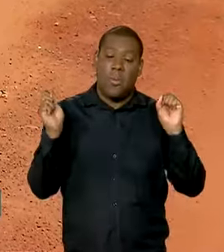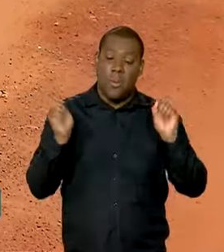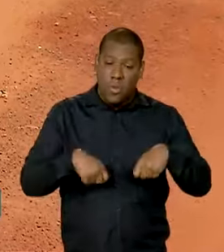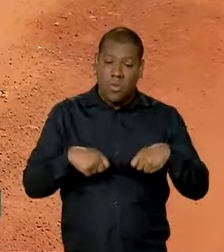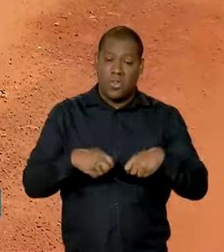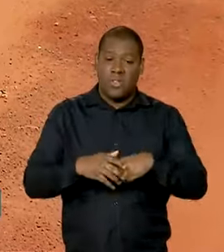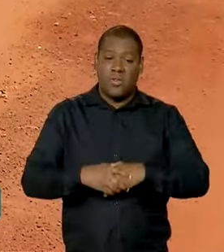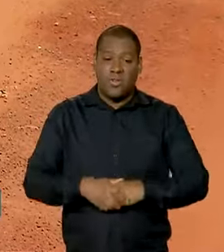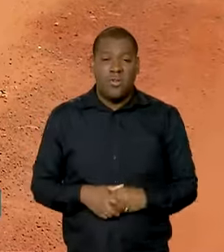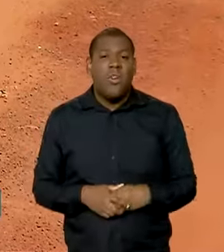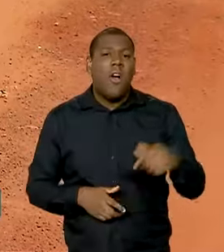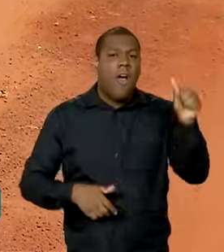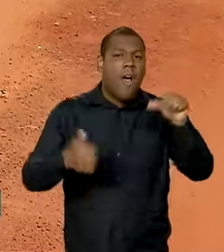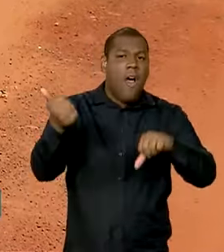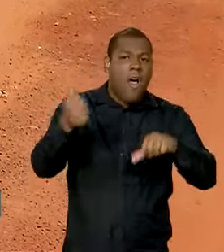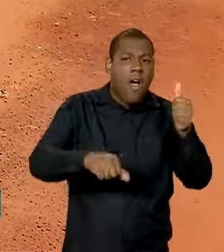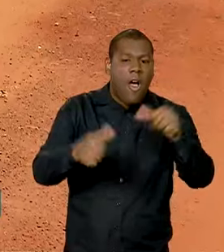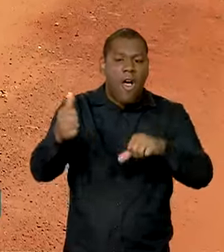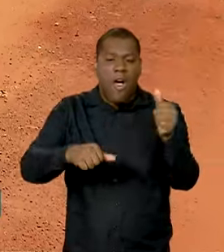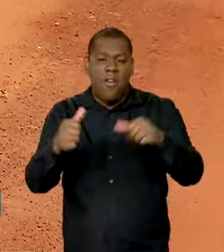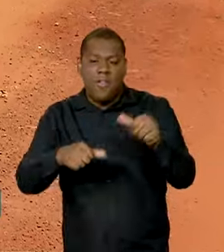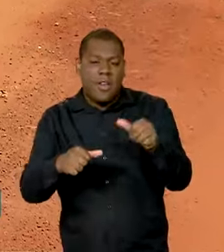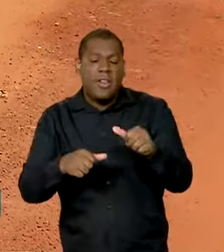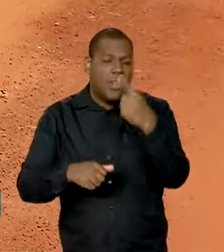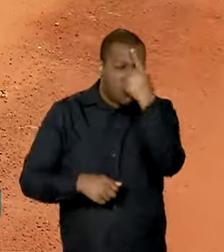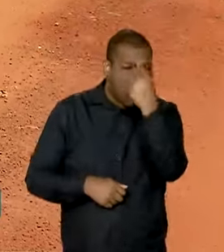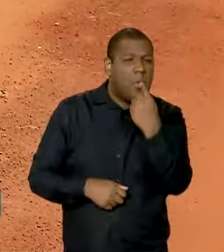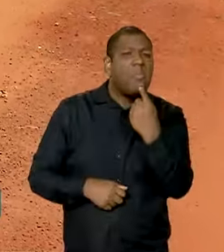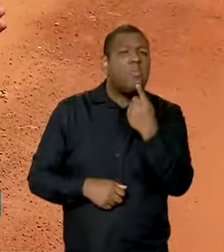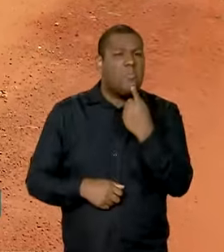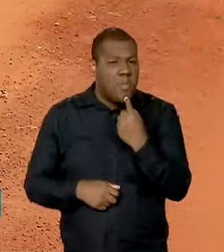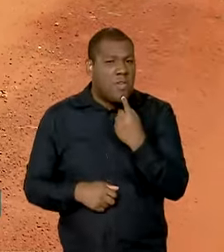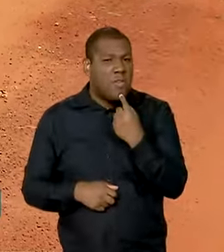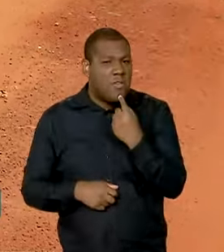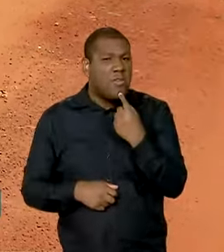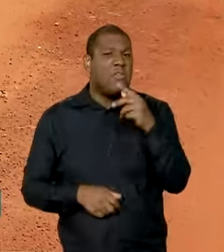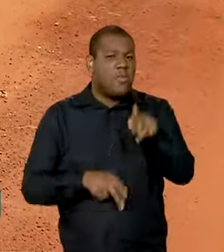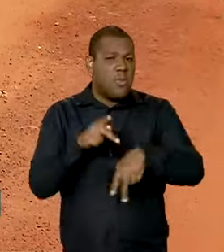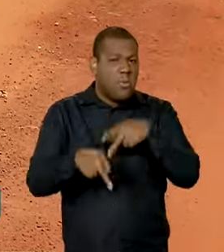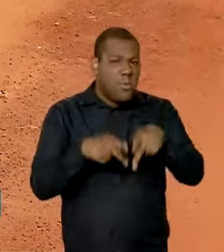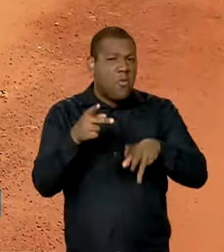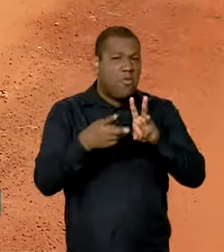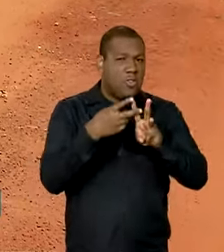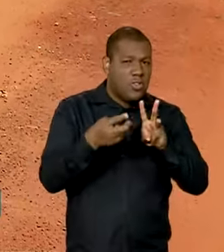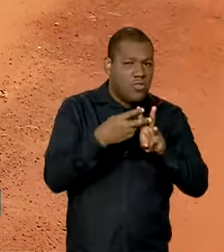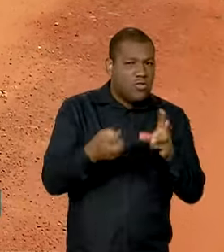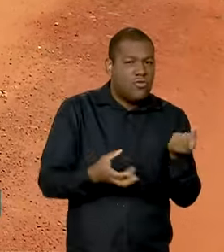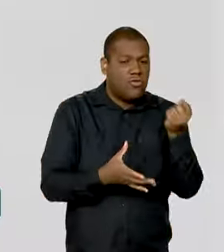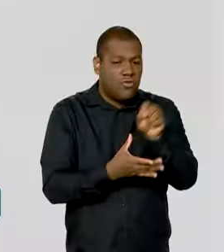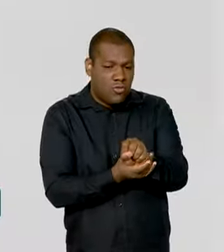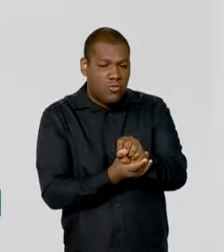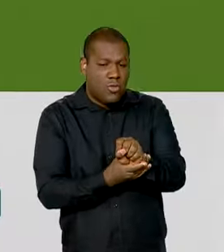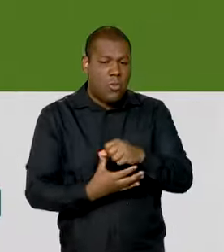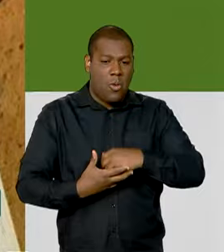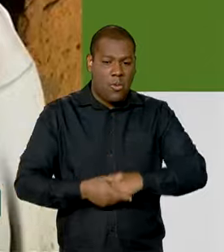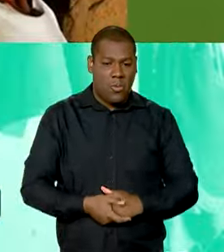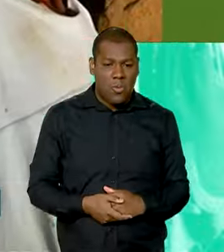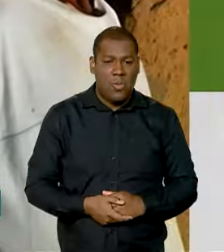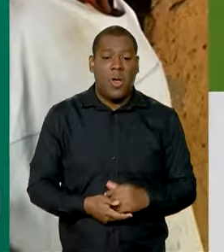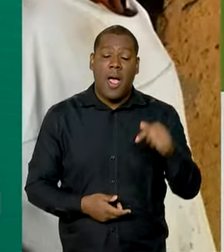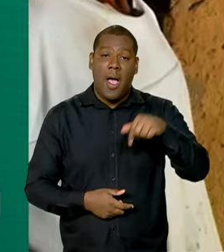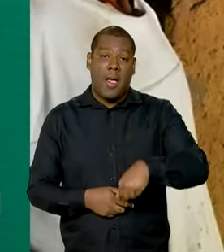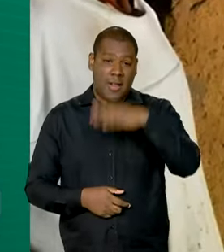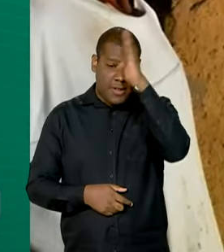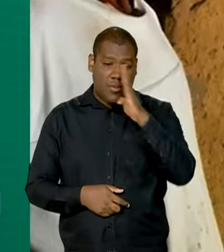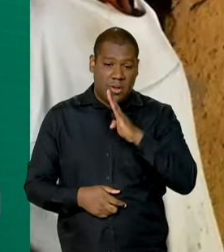ainda avaliar as mudanças no perfil demográfico dessas populações ao longo do tempo. Existem no